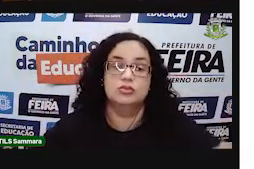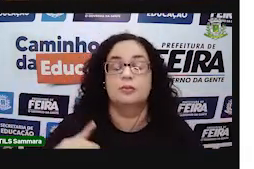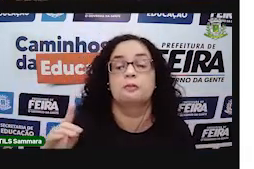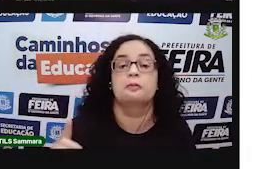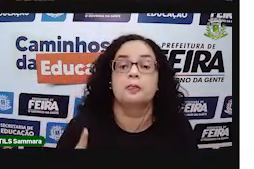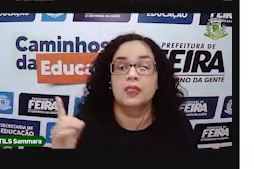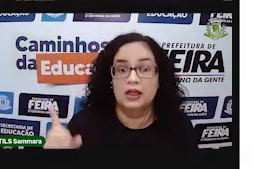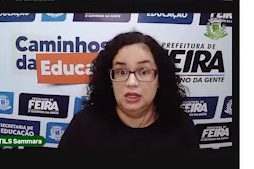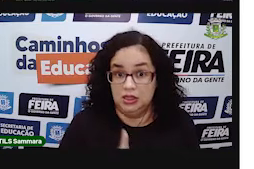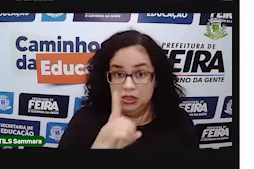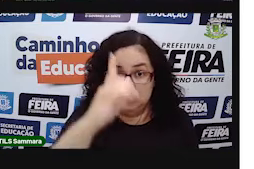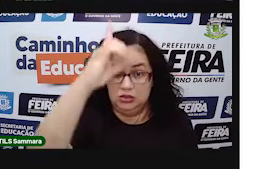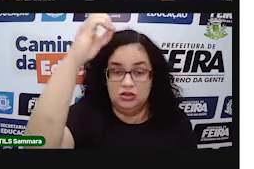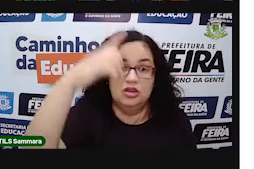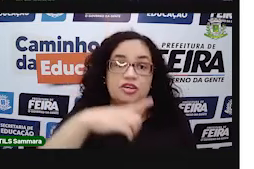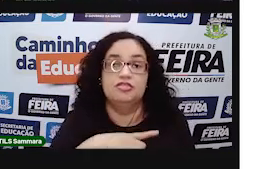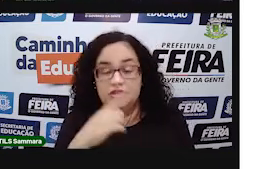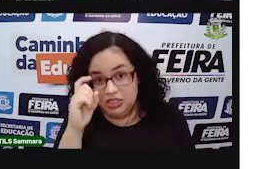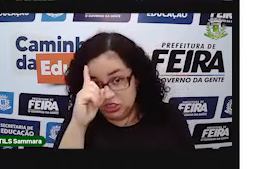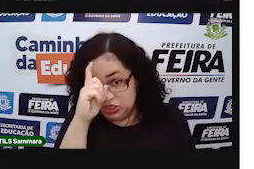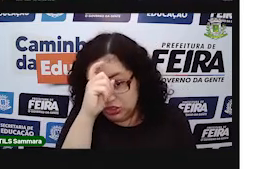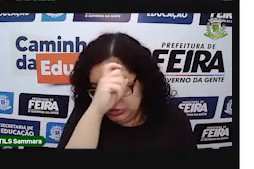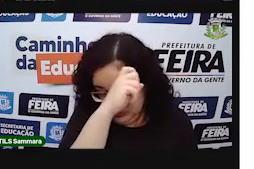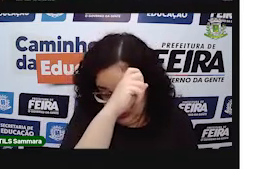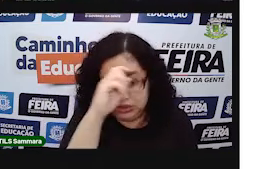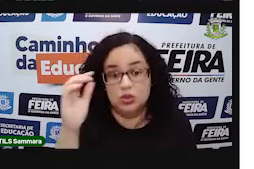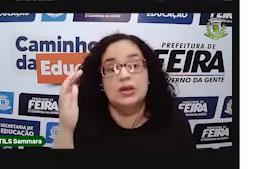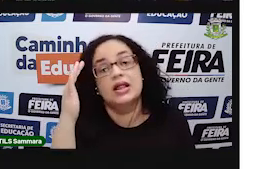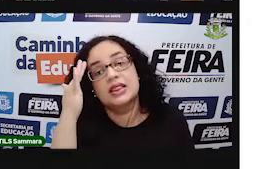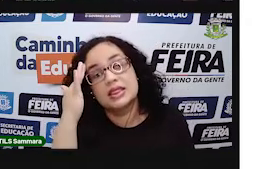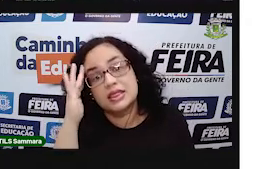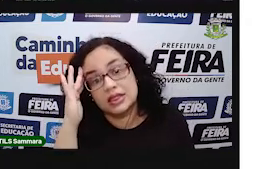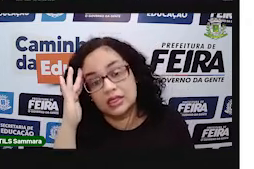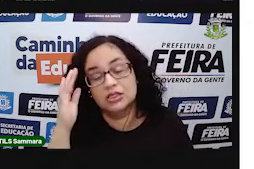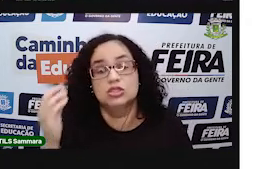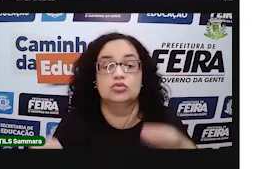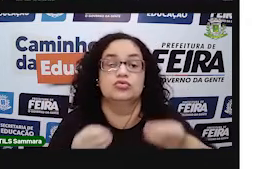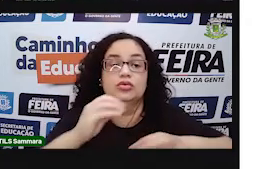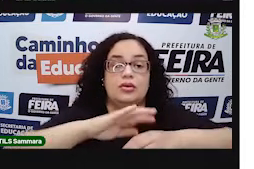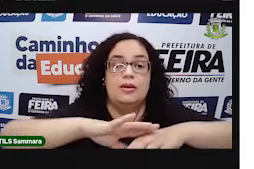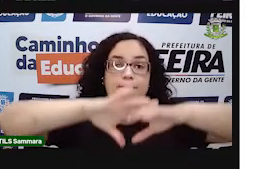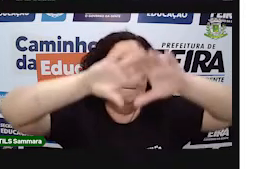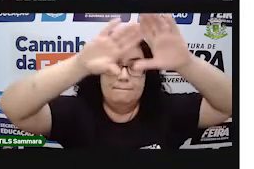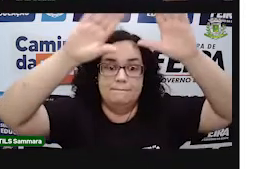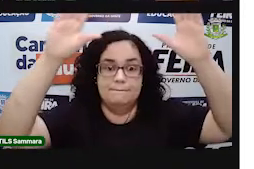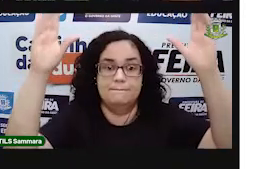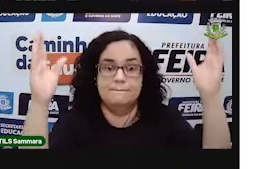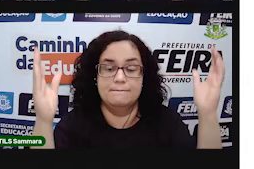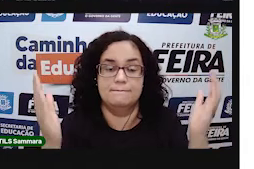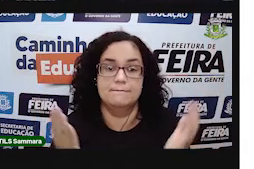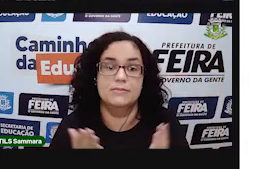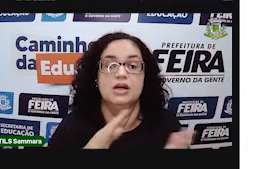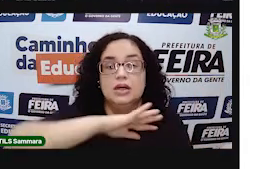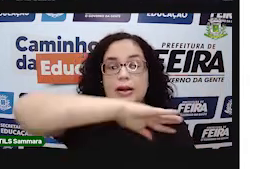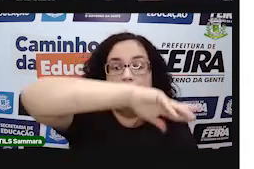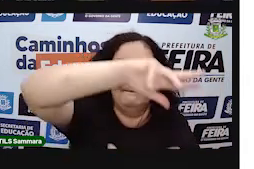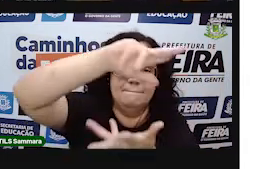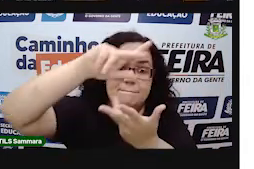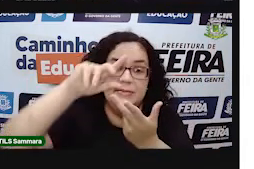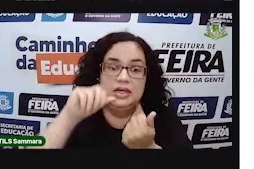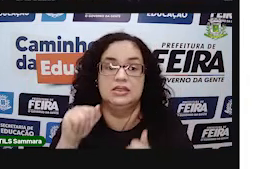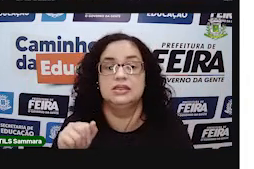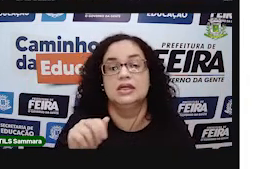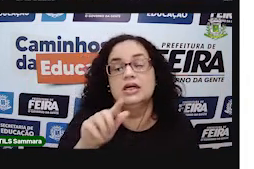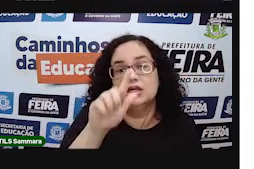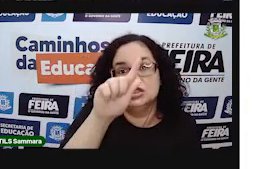alturas e depressões. Então, fica difícil a gente entender esse formato do nosso planeta, que é o formato de um